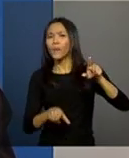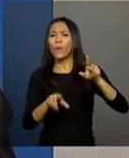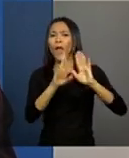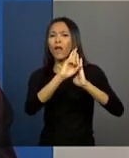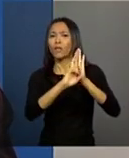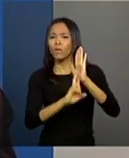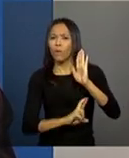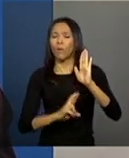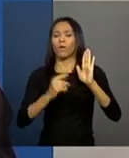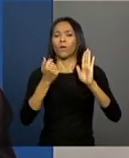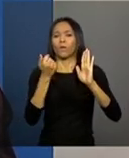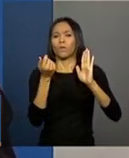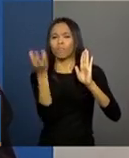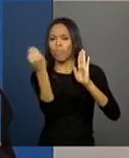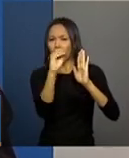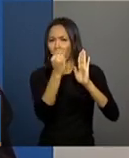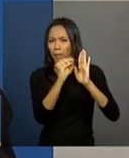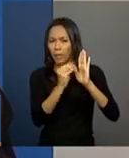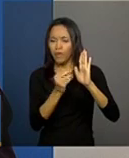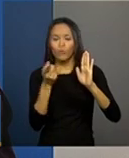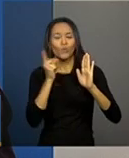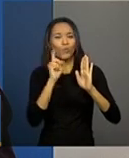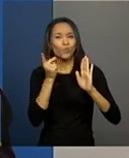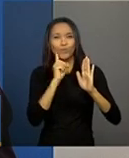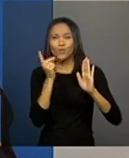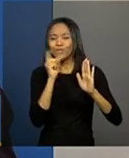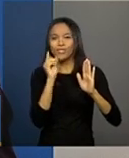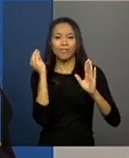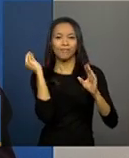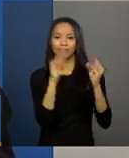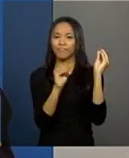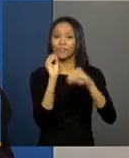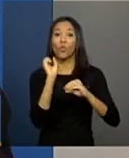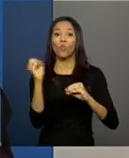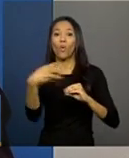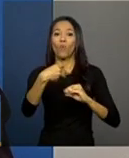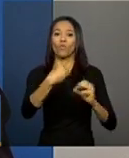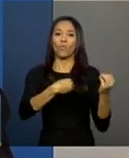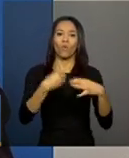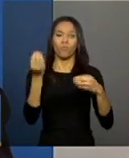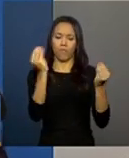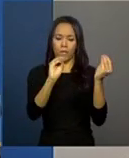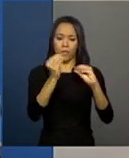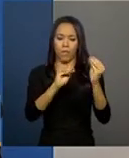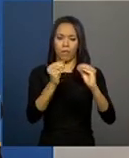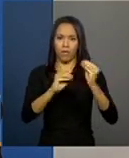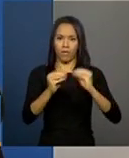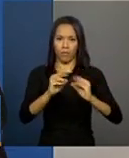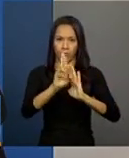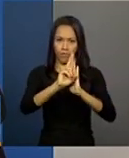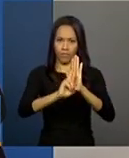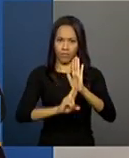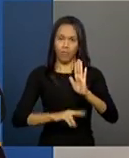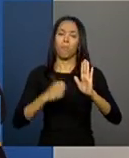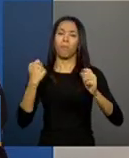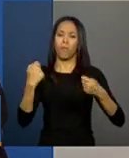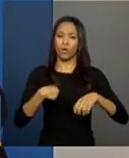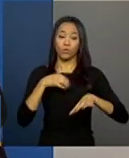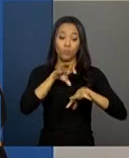relatórios, quer dizer, a gente está desenvolvendo todo dia um relatório novo, mas no sistema tem relatórios para buscar por